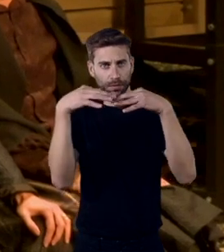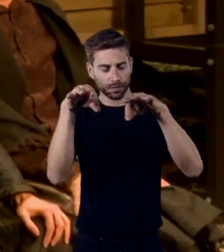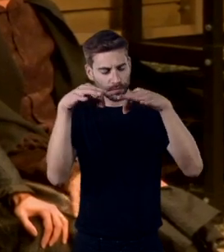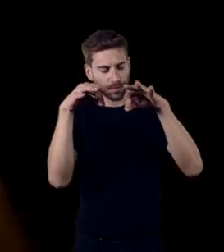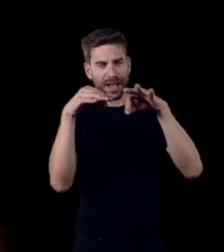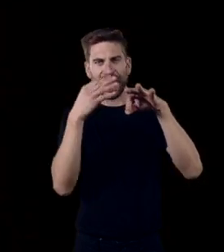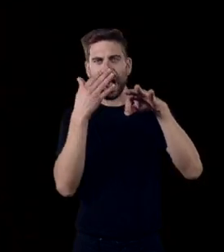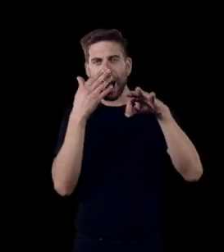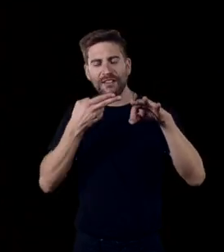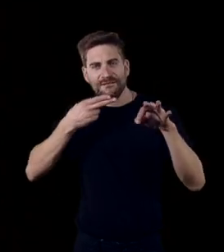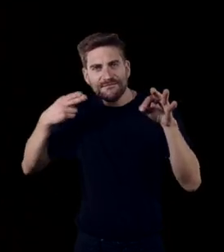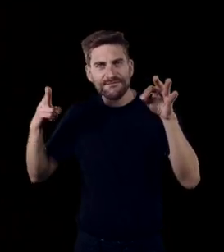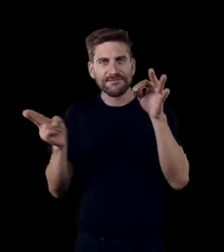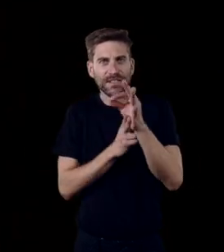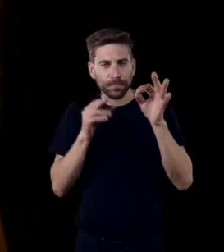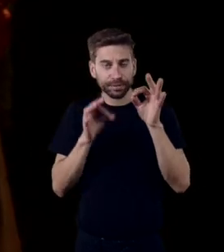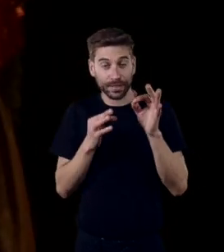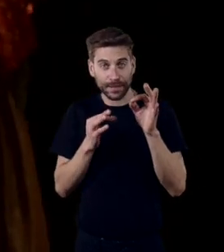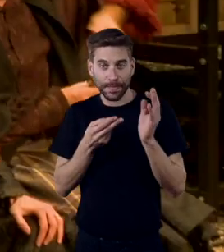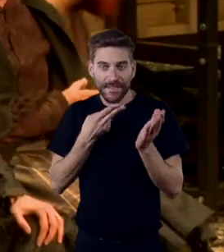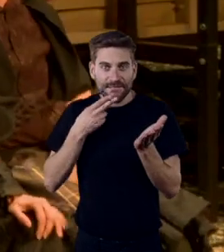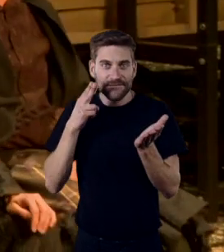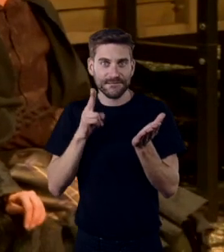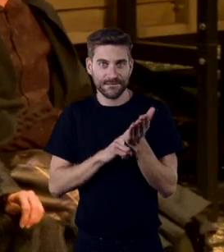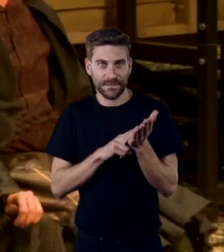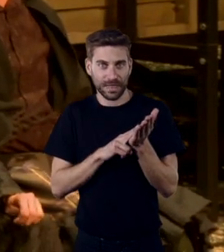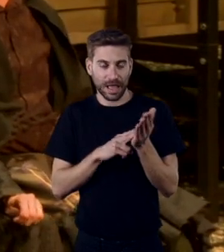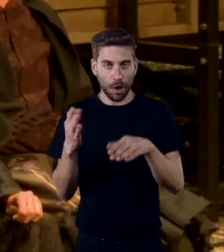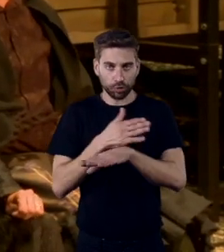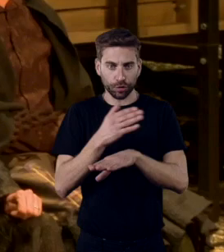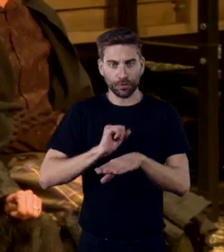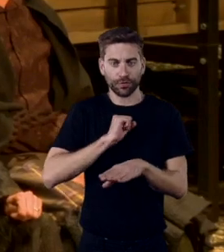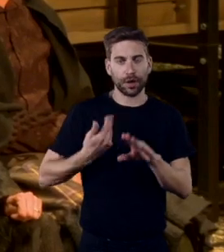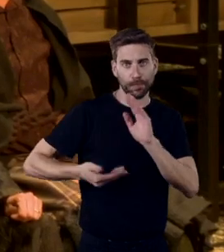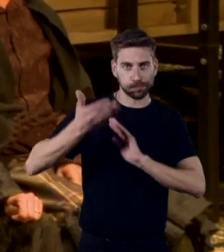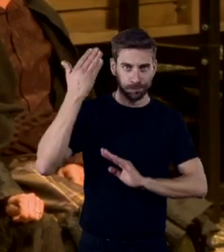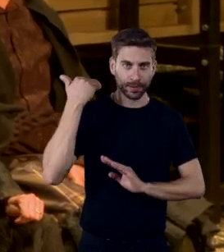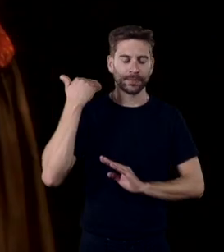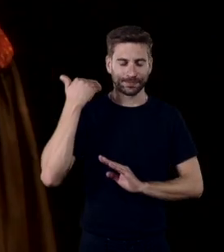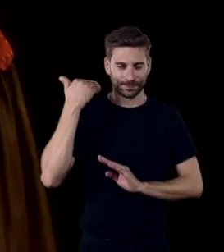verdadeiro. E a verdade do nosso tempo, doitante.